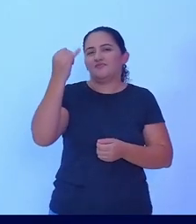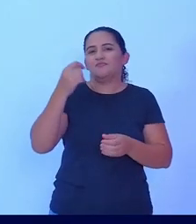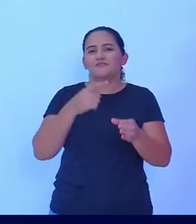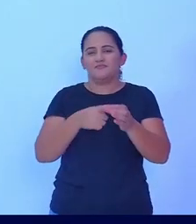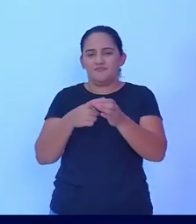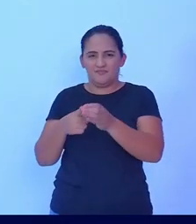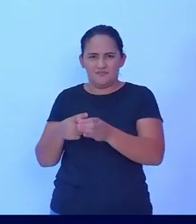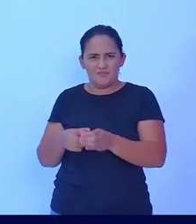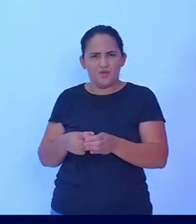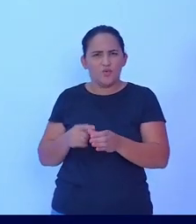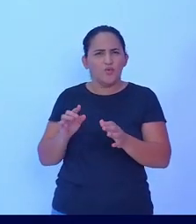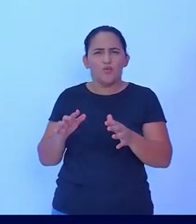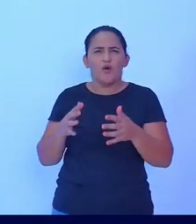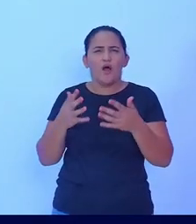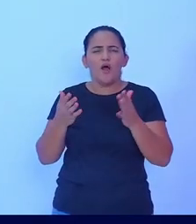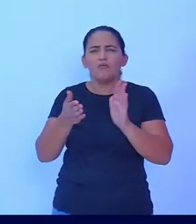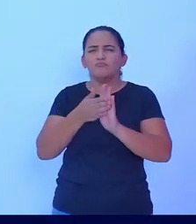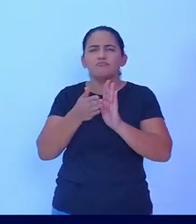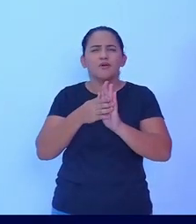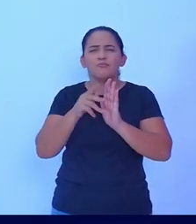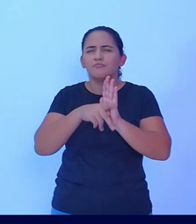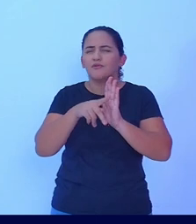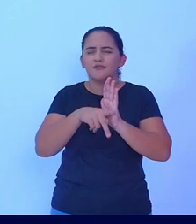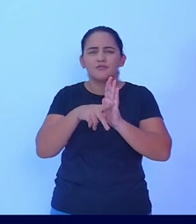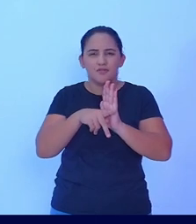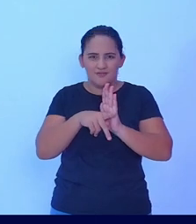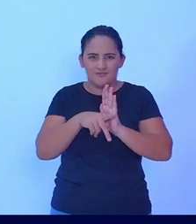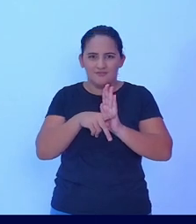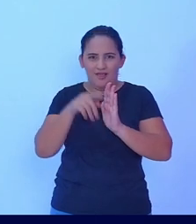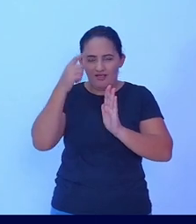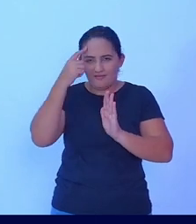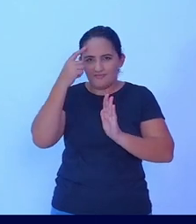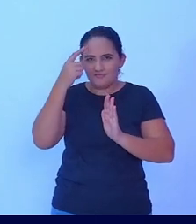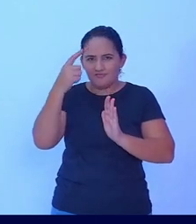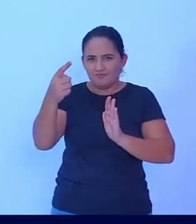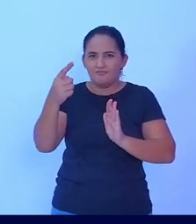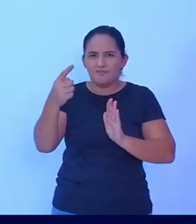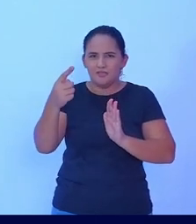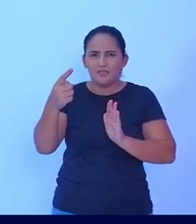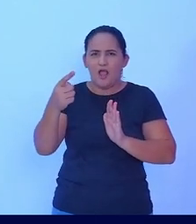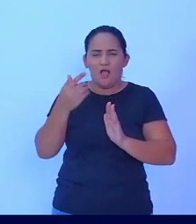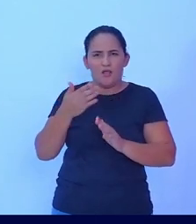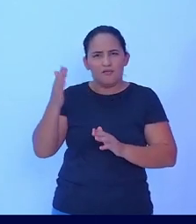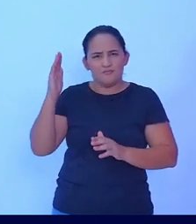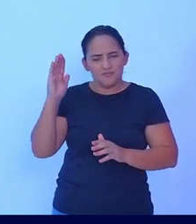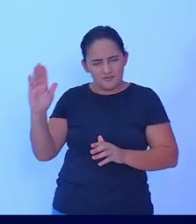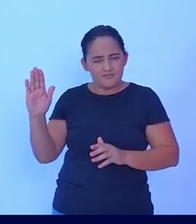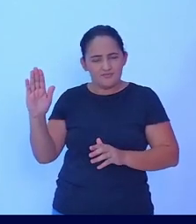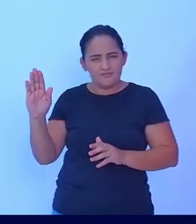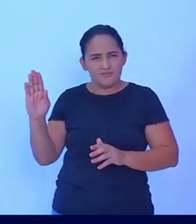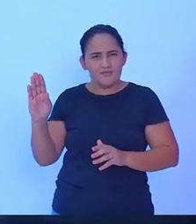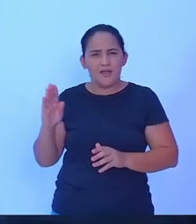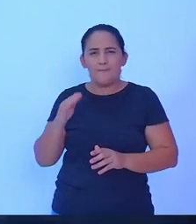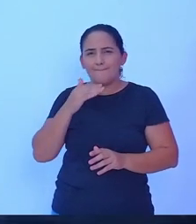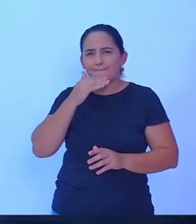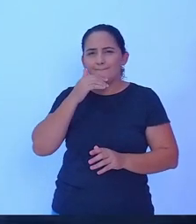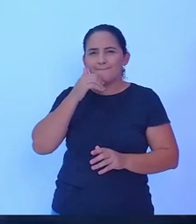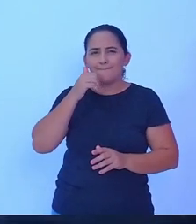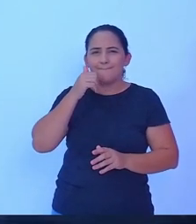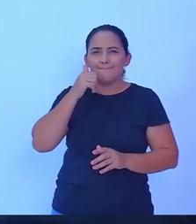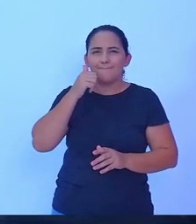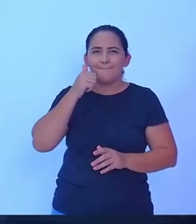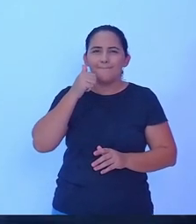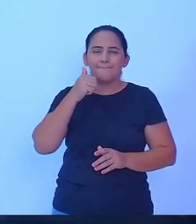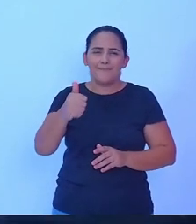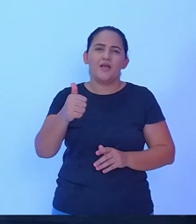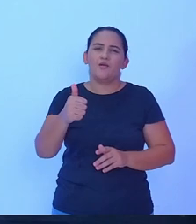que é o projeto, qual que é a ideia de vocês, no caso sendo eleito, o que podem fazer para melhorar a infraestrutura